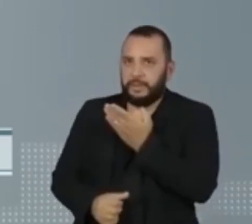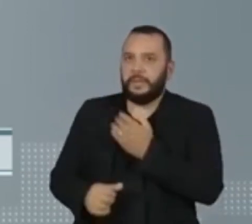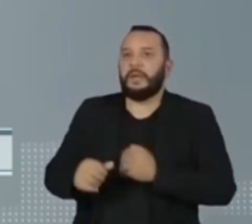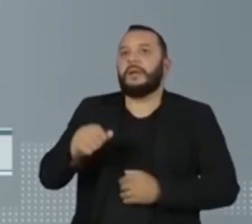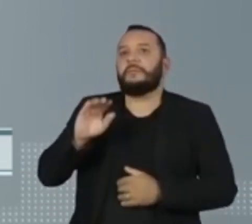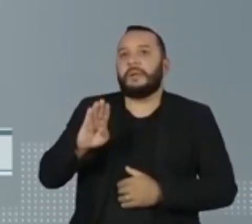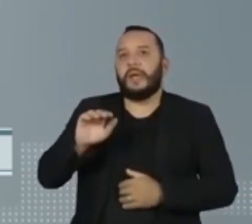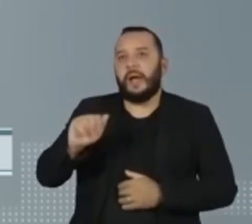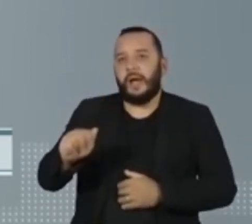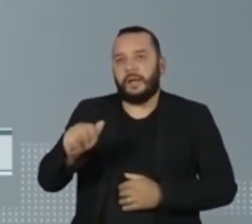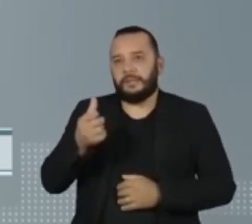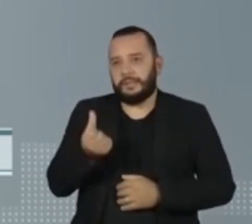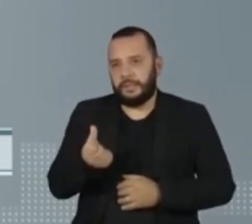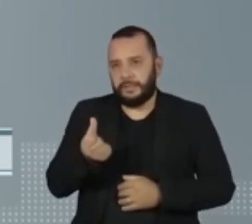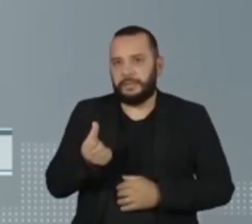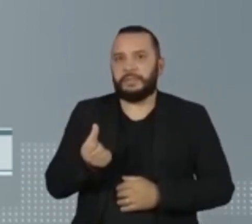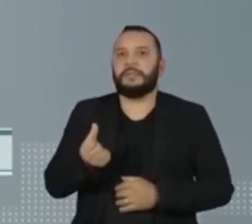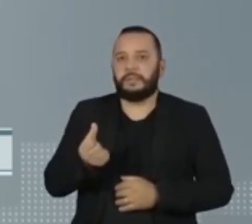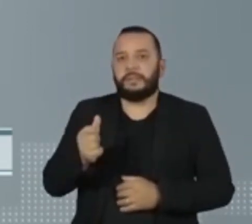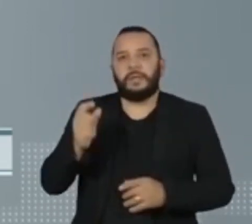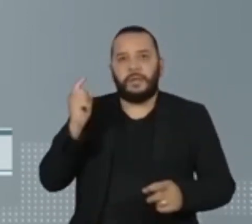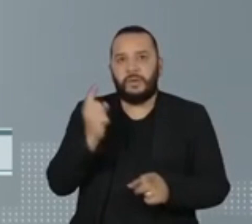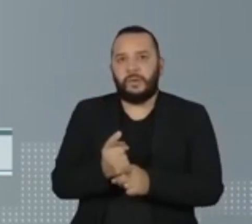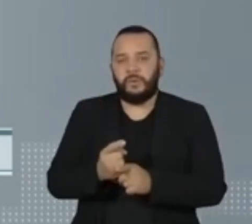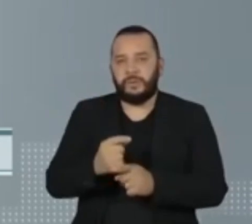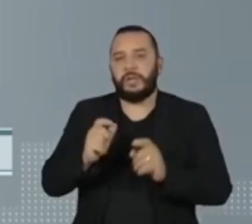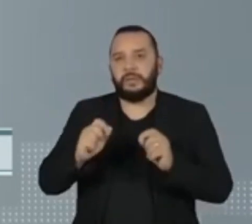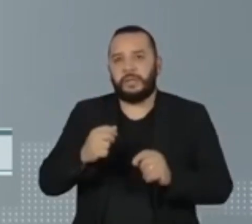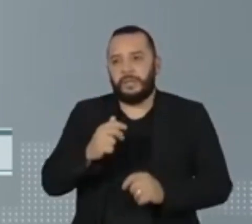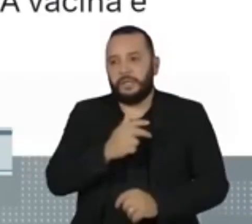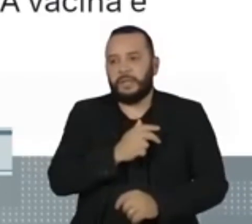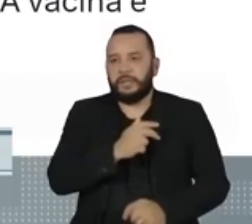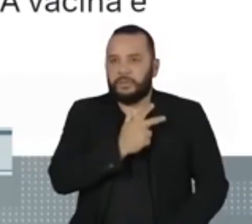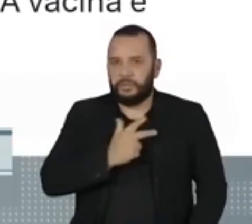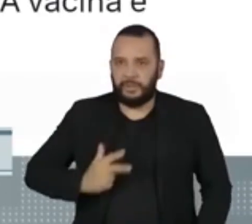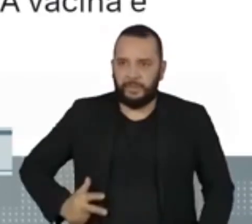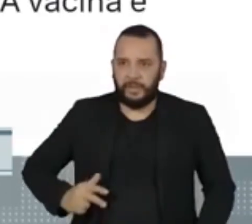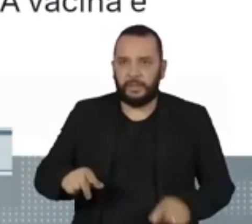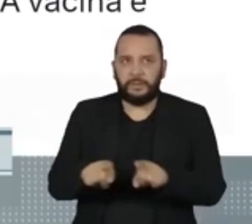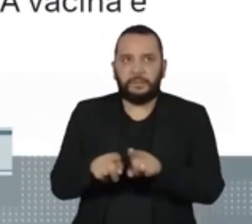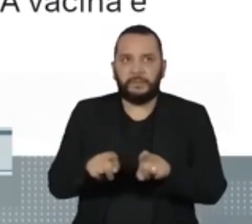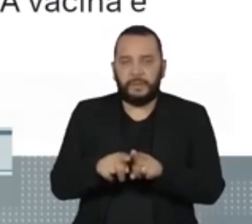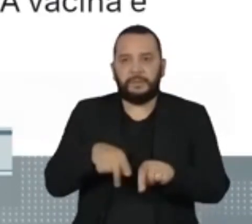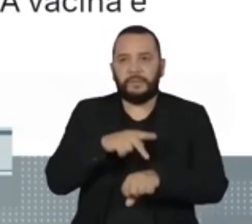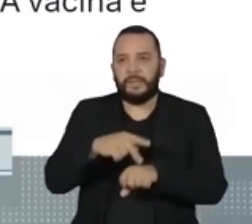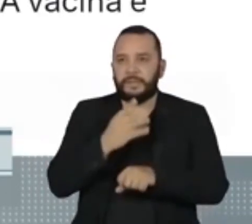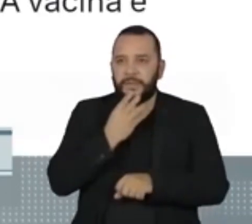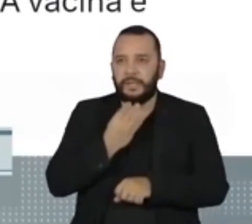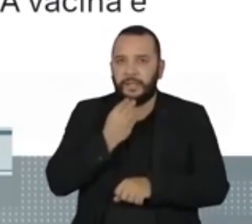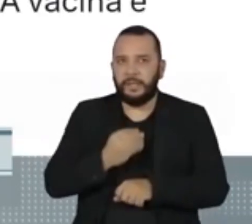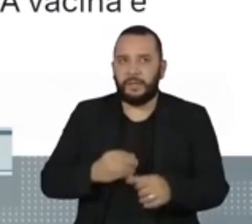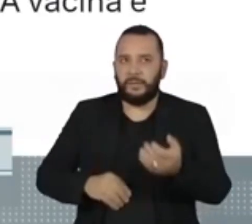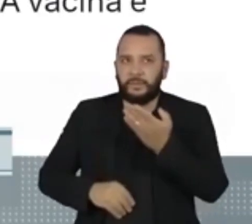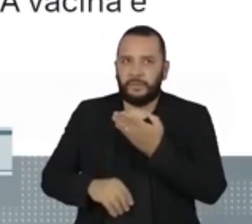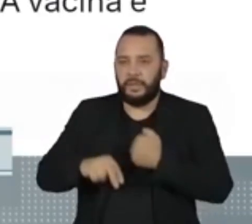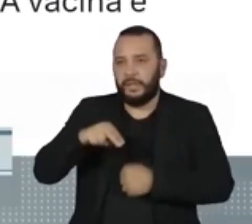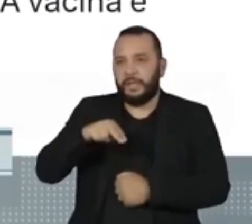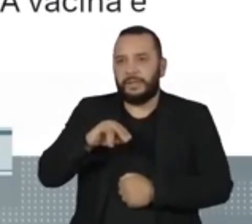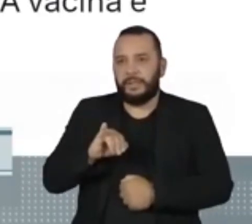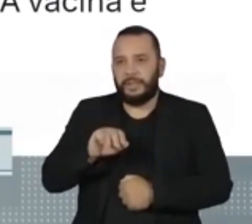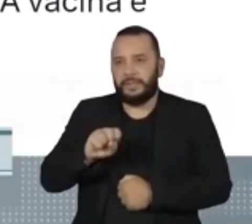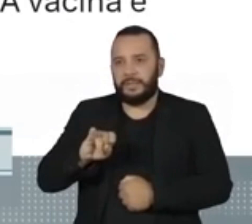BA-6, identificada apenas na Dinamarca e em Israel. Nas redes sociais, a ministra da Saúde, Nízia Trindade,